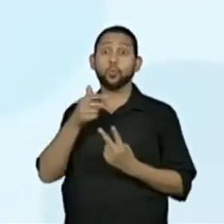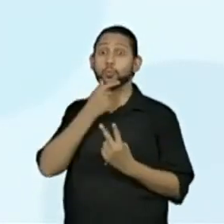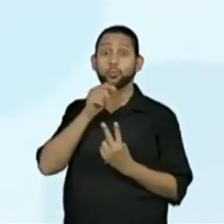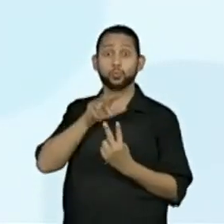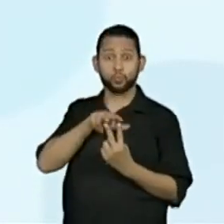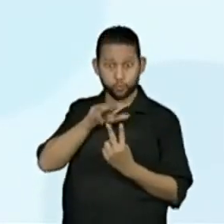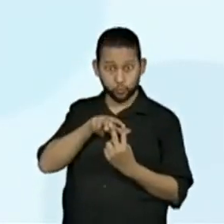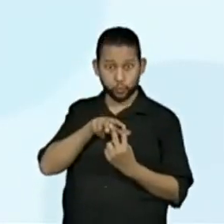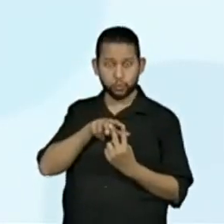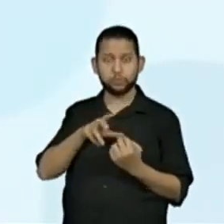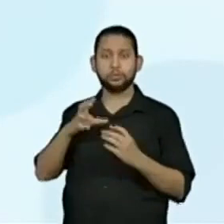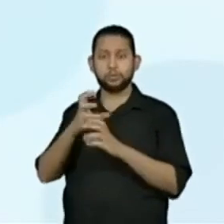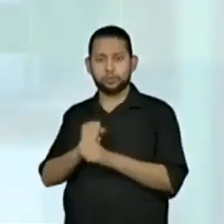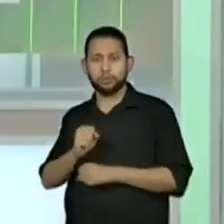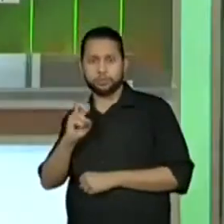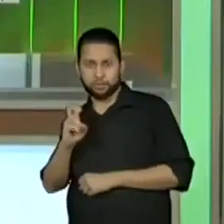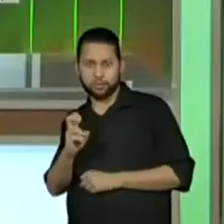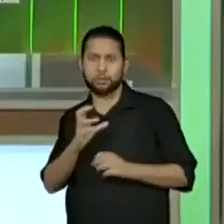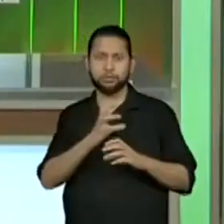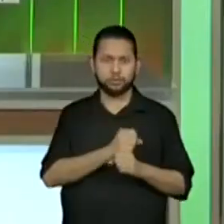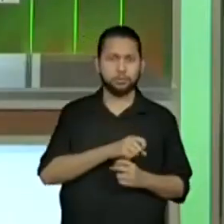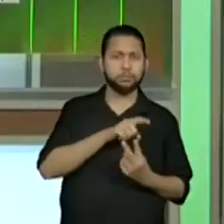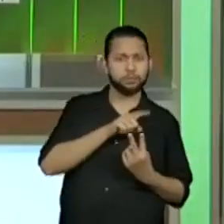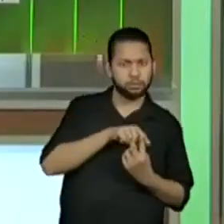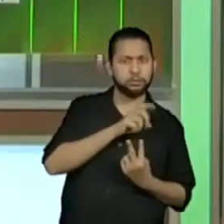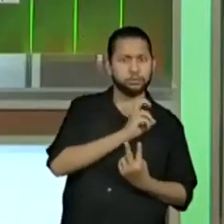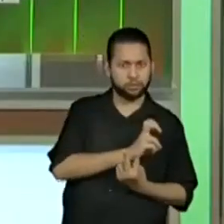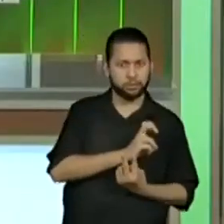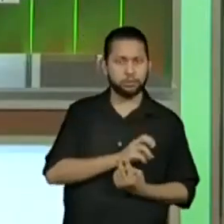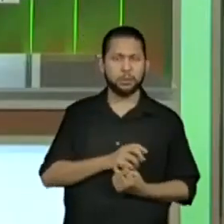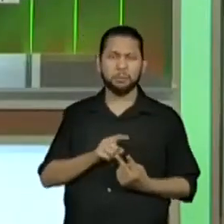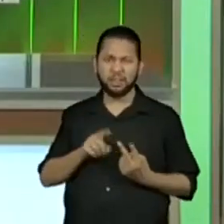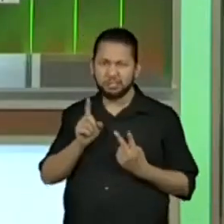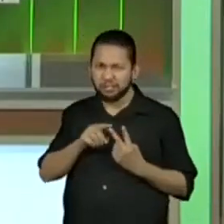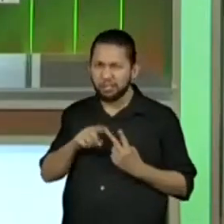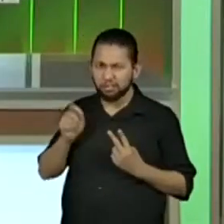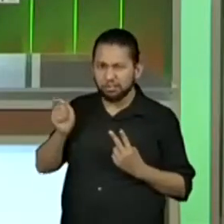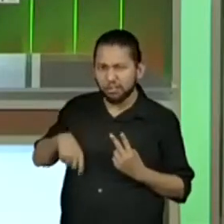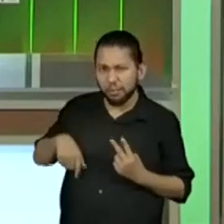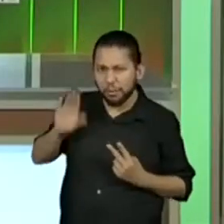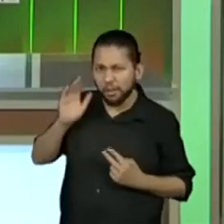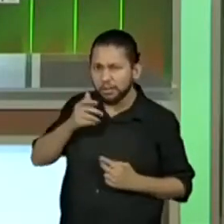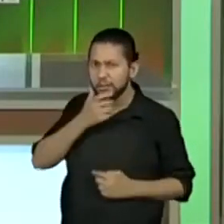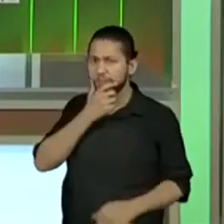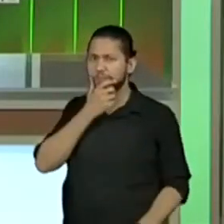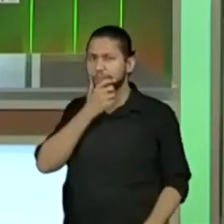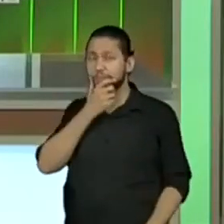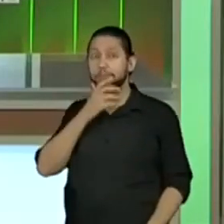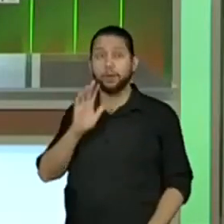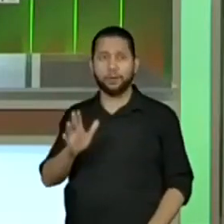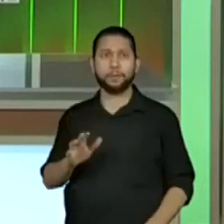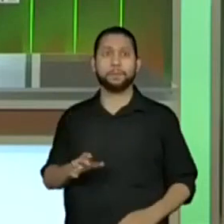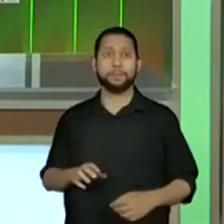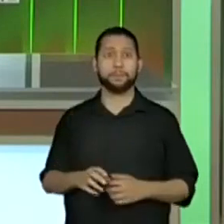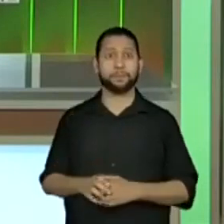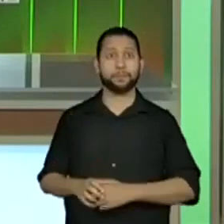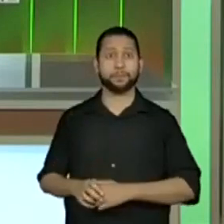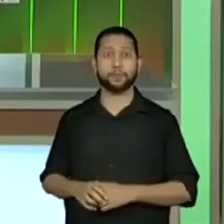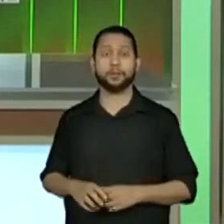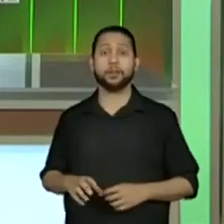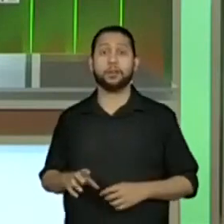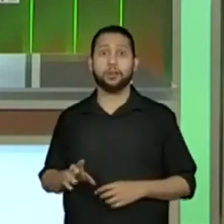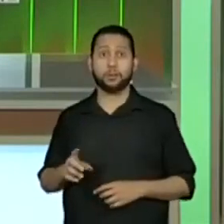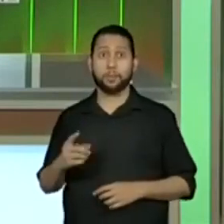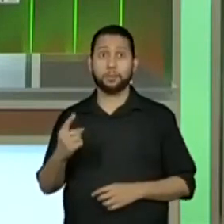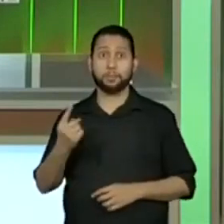combinações dos dados. Sim, existe mais uma possibilidade. Que possibilidade é essa? Eu explorei o primeiro dado, tendo como